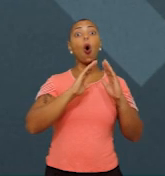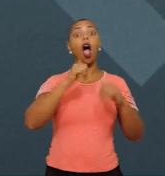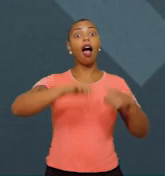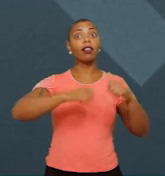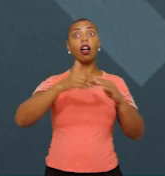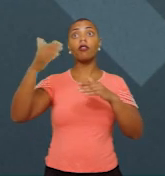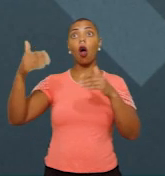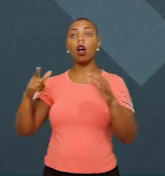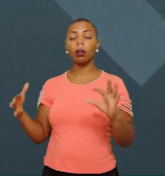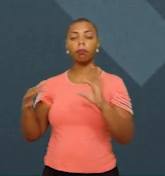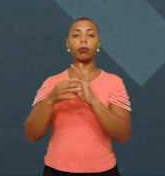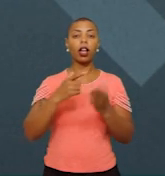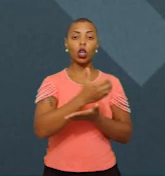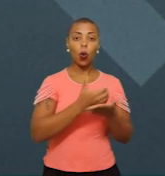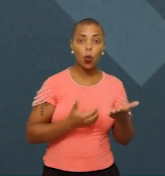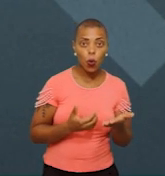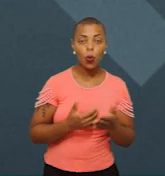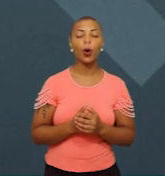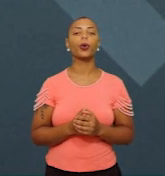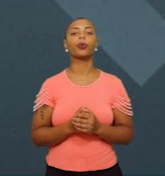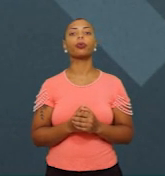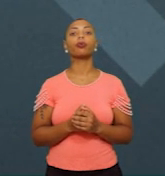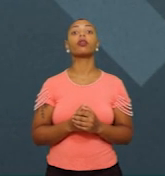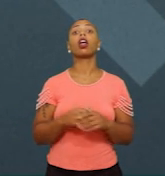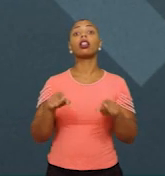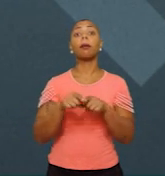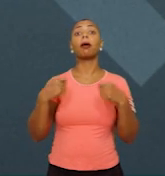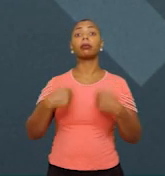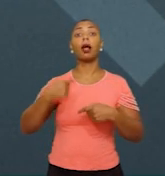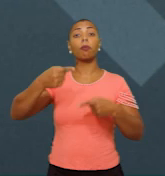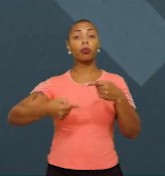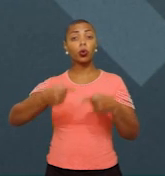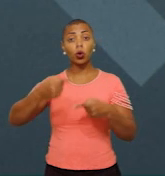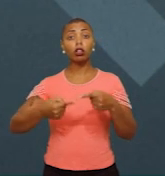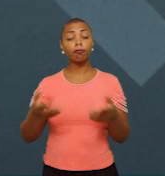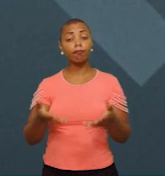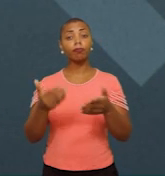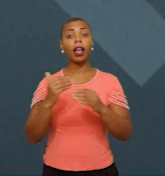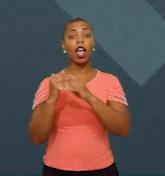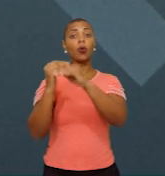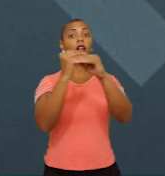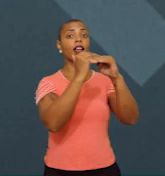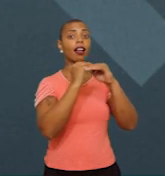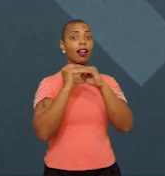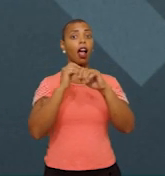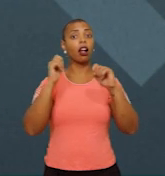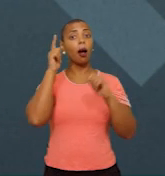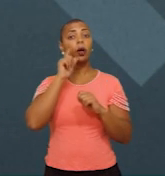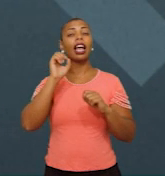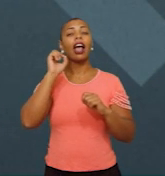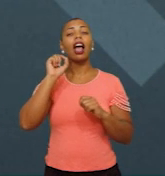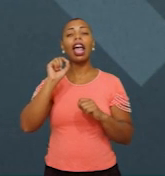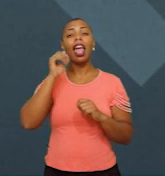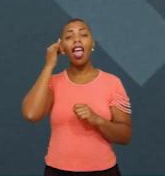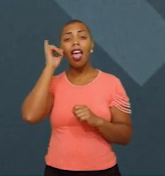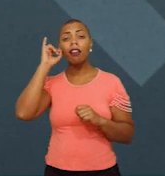currículo que eu aprovei, eu preciso ter políticas indutoras de equidade para dar conta das desigualdades